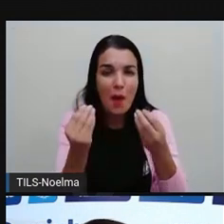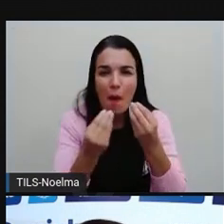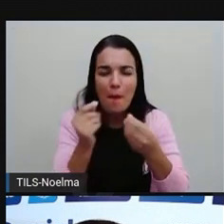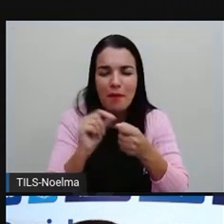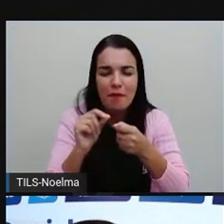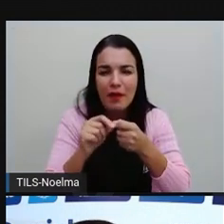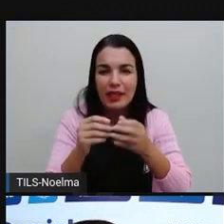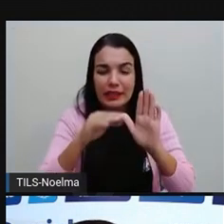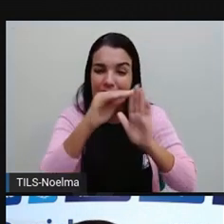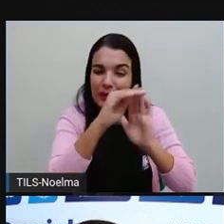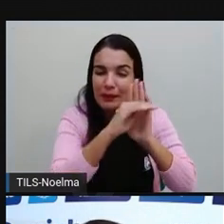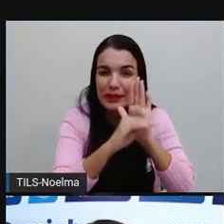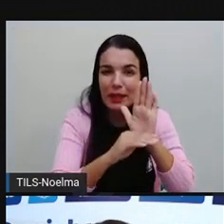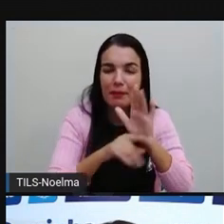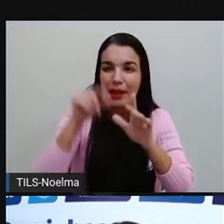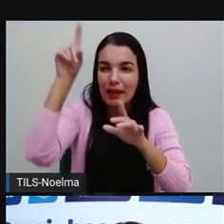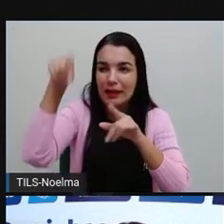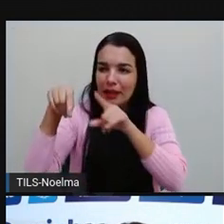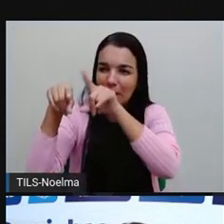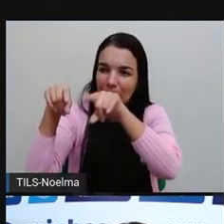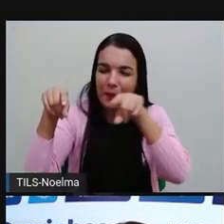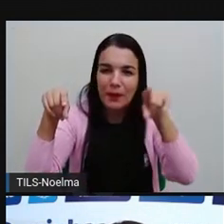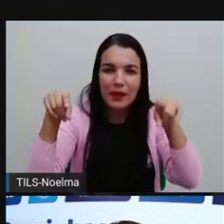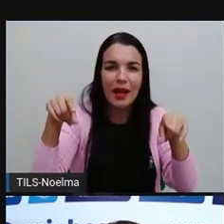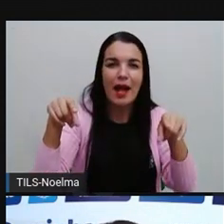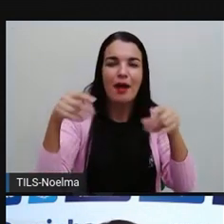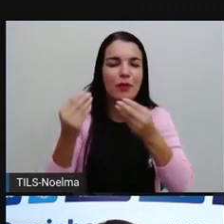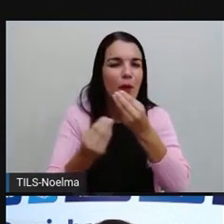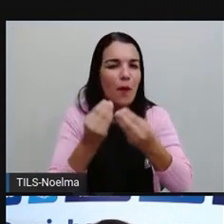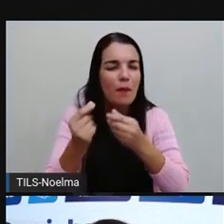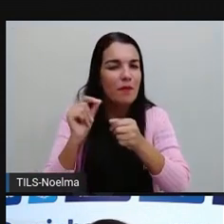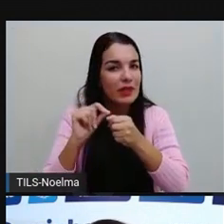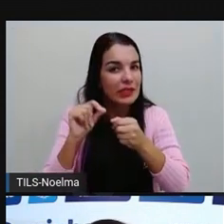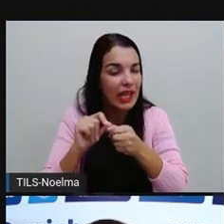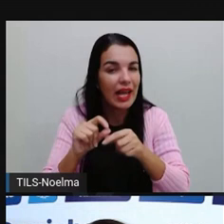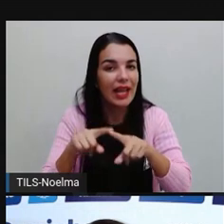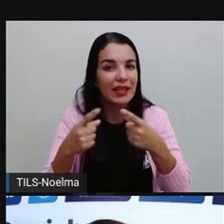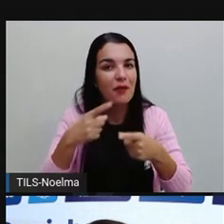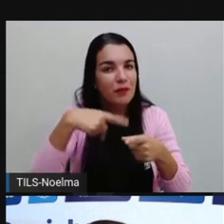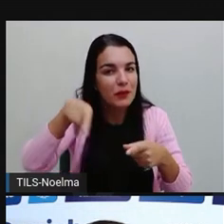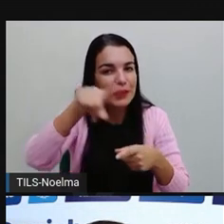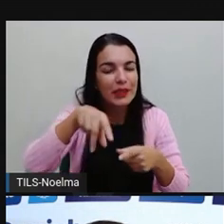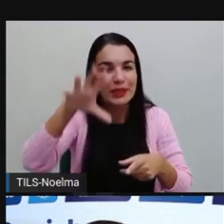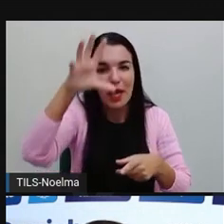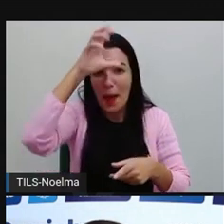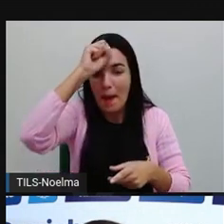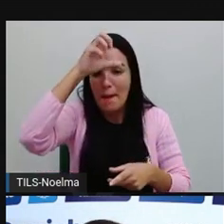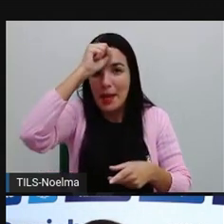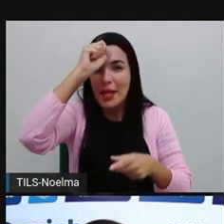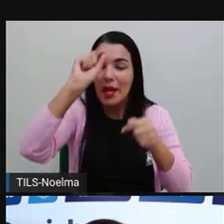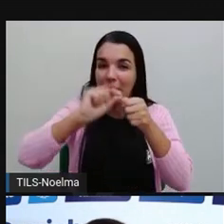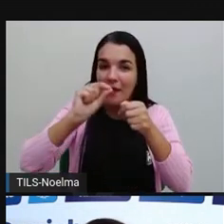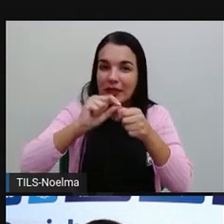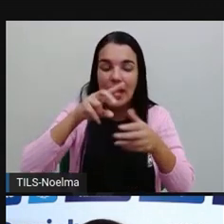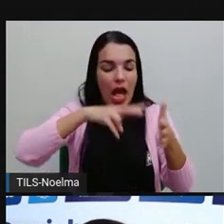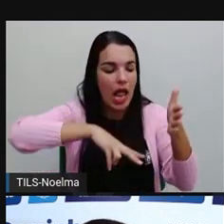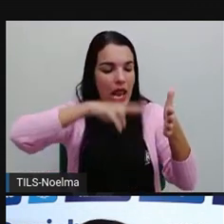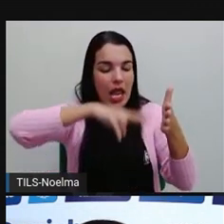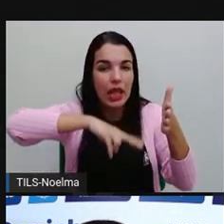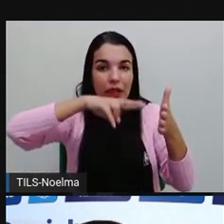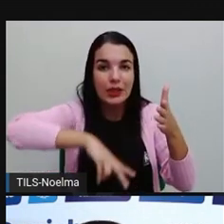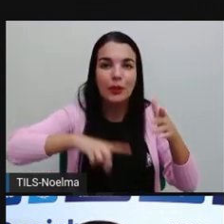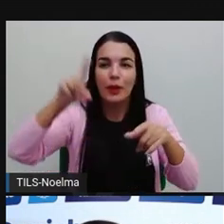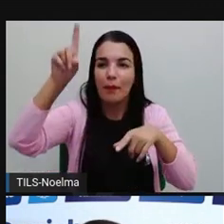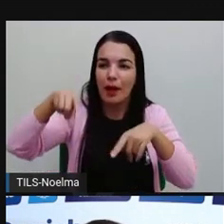elaborar um gráfico, elaborar uma tabela? Vocês aprenderam a fazer a leitura de